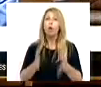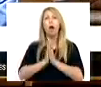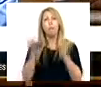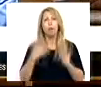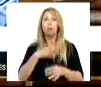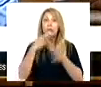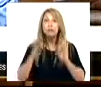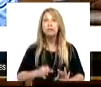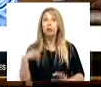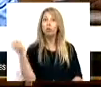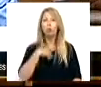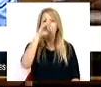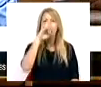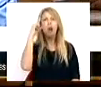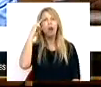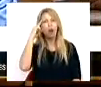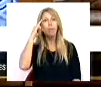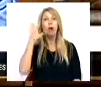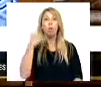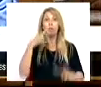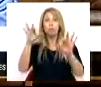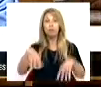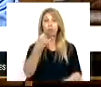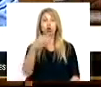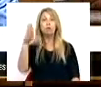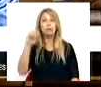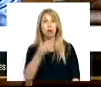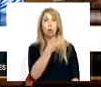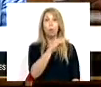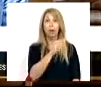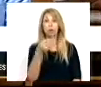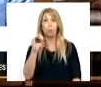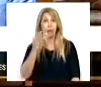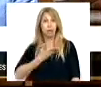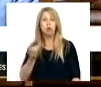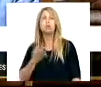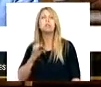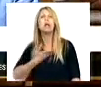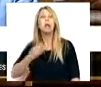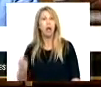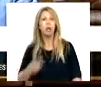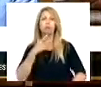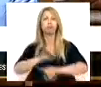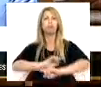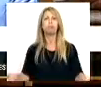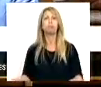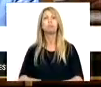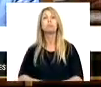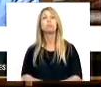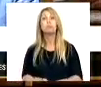quando em finais de 2010 o PS, o PSD e o CDS não permitiram que as grandes empresas